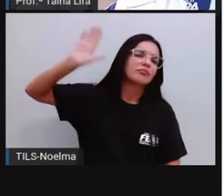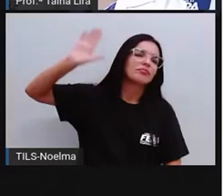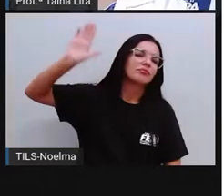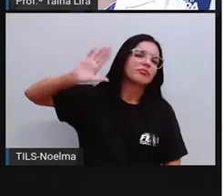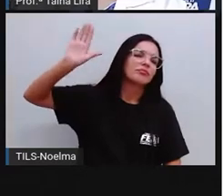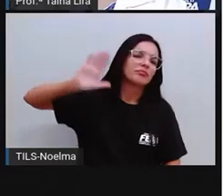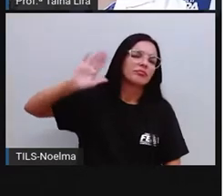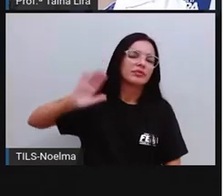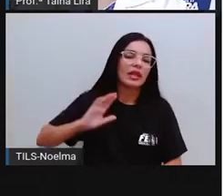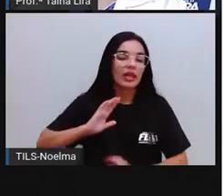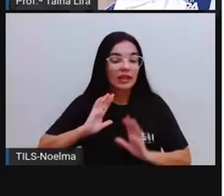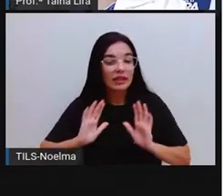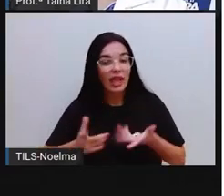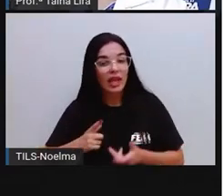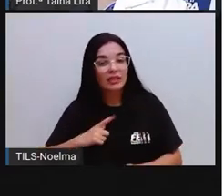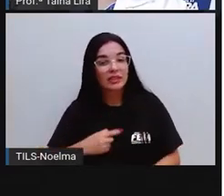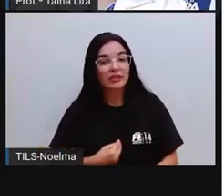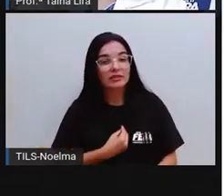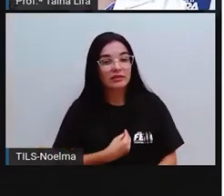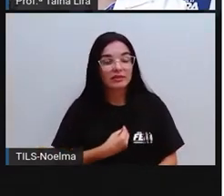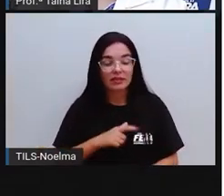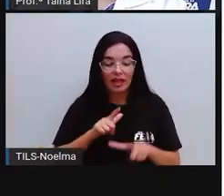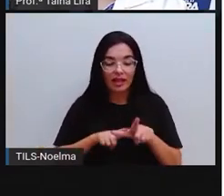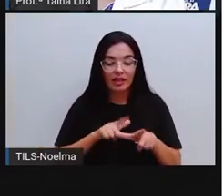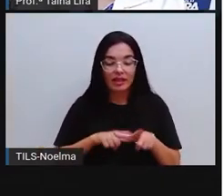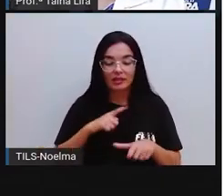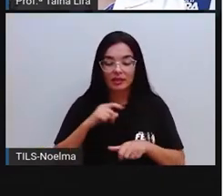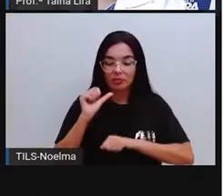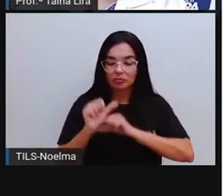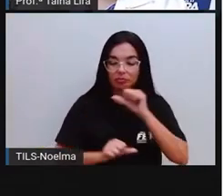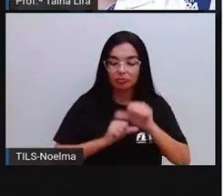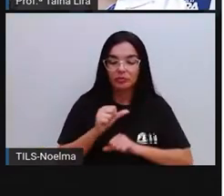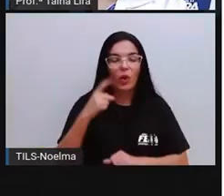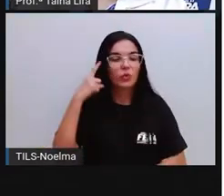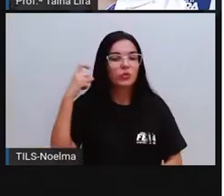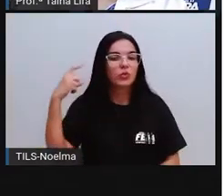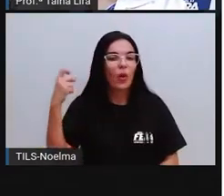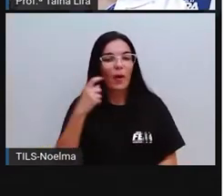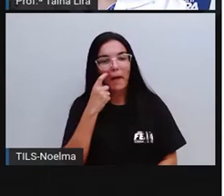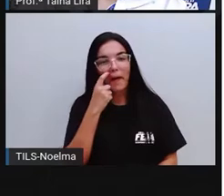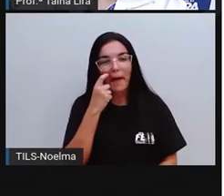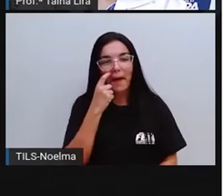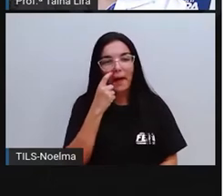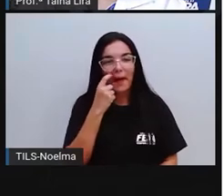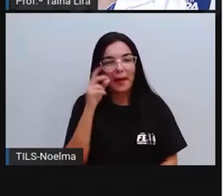Pró já falou que existem letrinhas que mudam o som e existem letrinhas que não mudam o som.